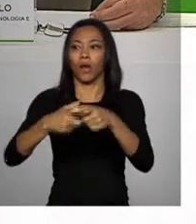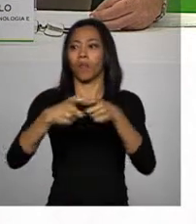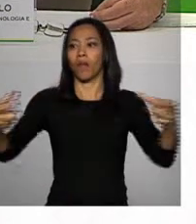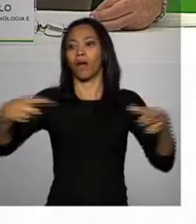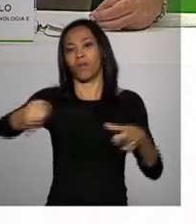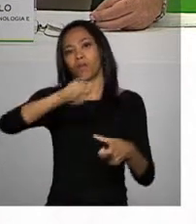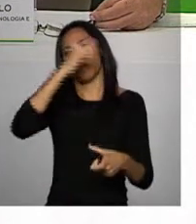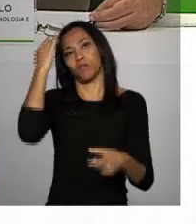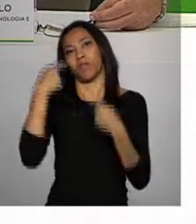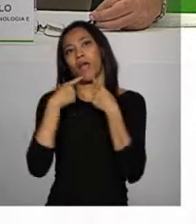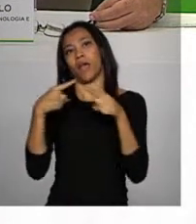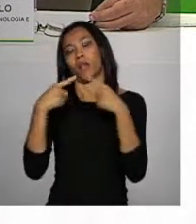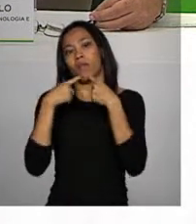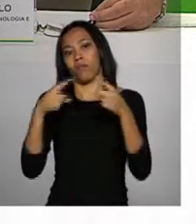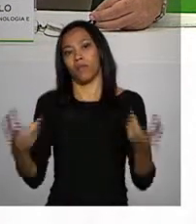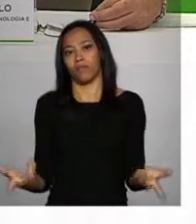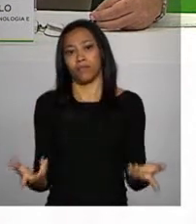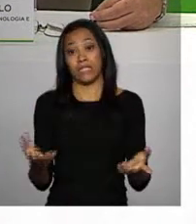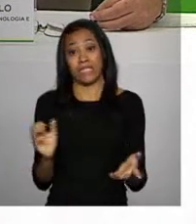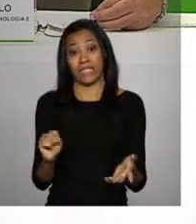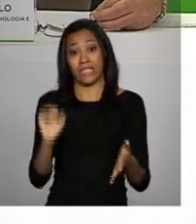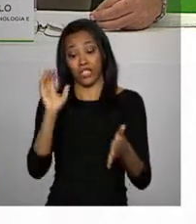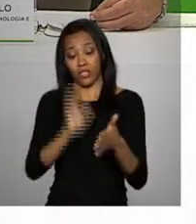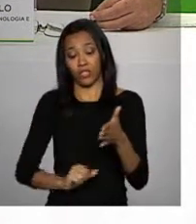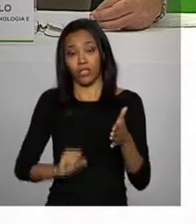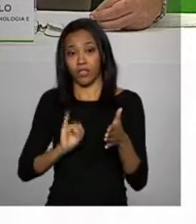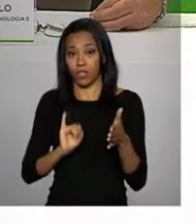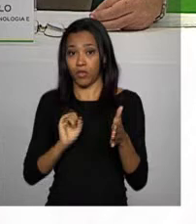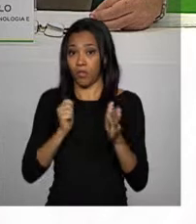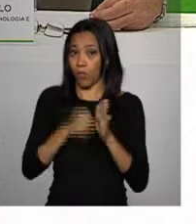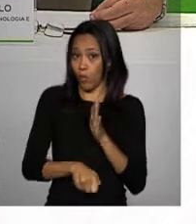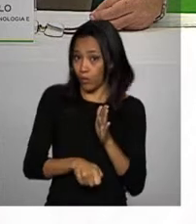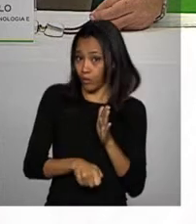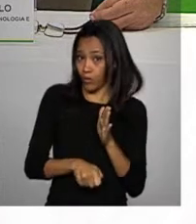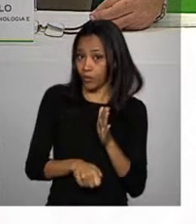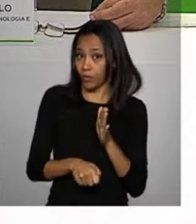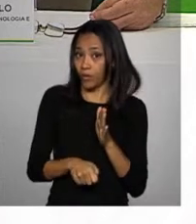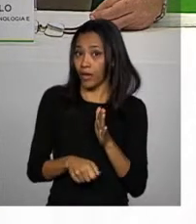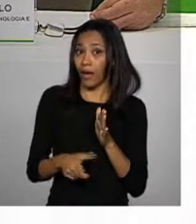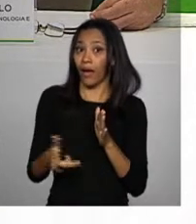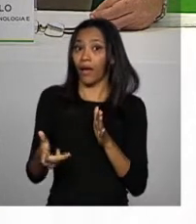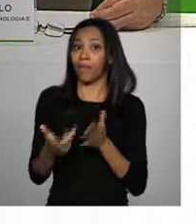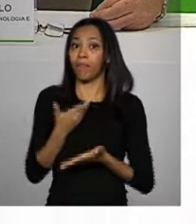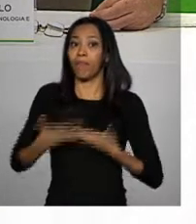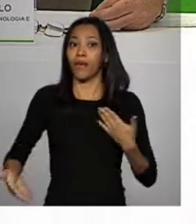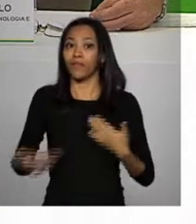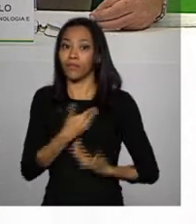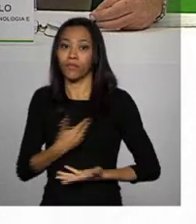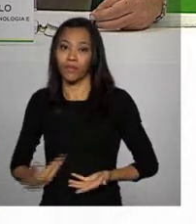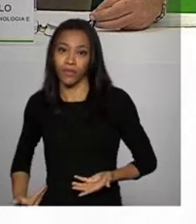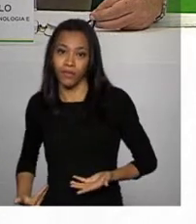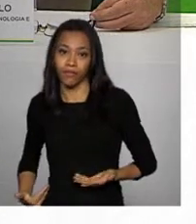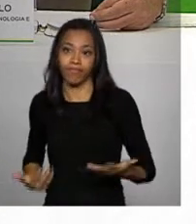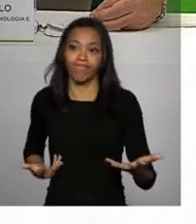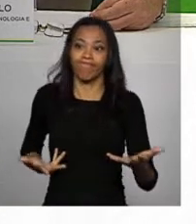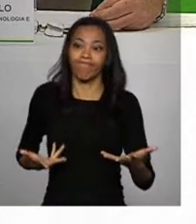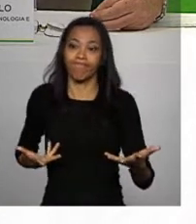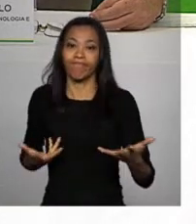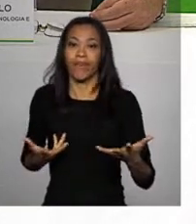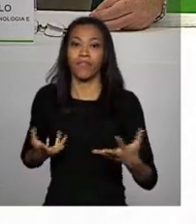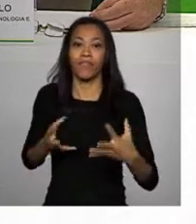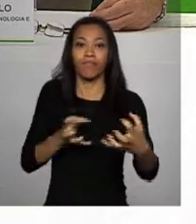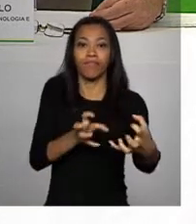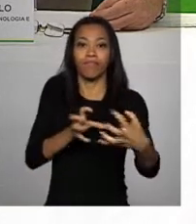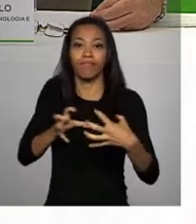certo? A que retira imposto gera prejuízo para a receita. Ou seja, é difícil ter uma lei